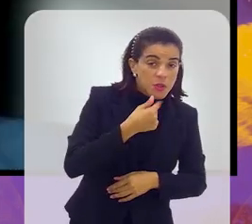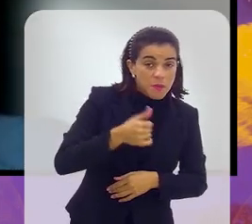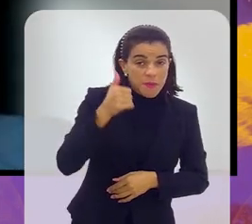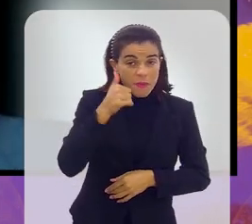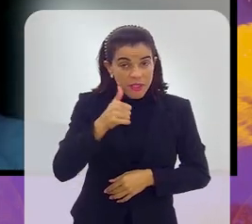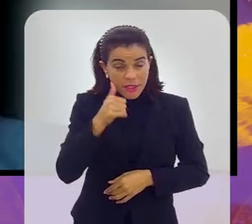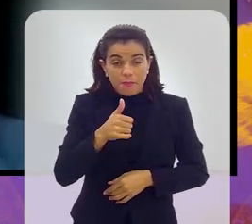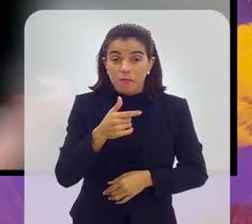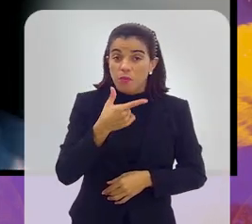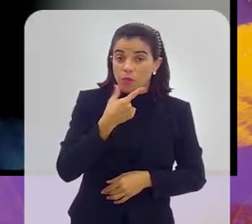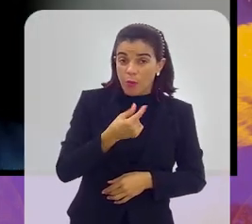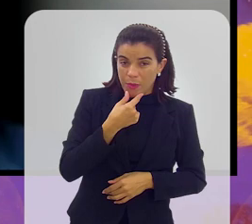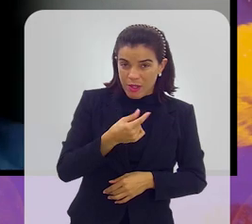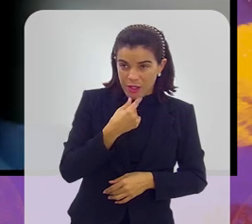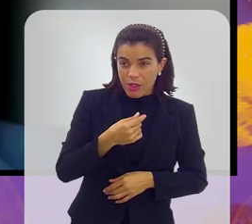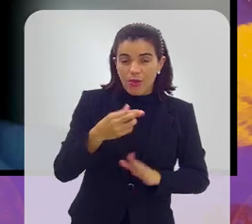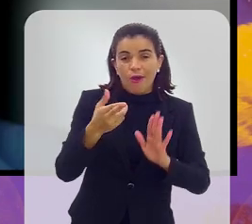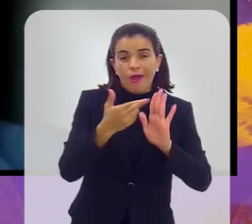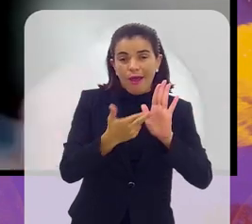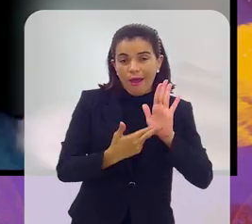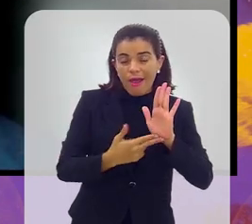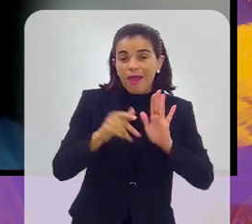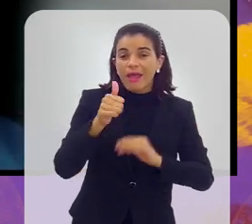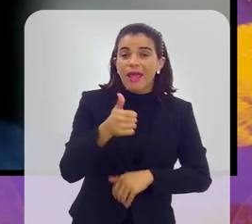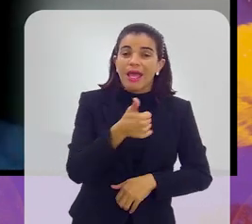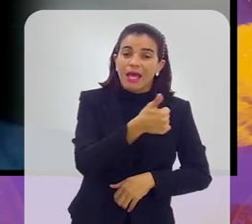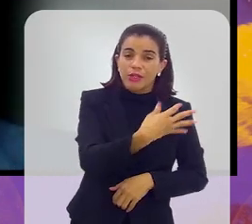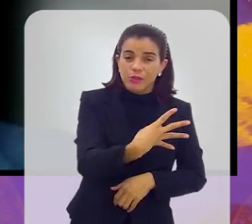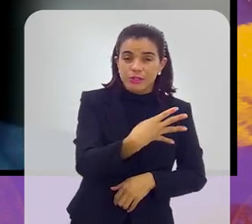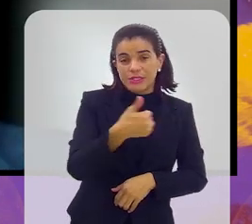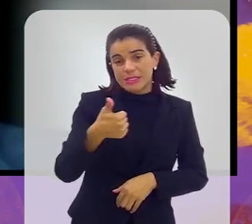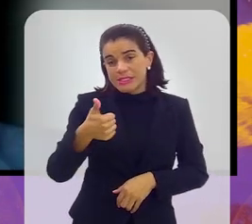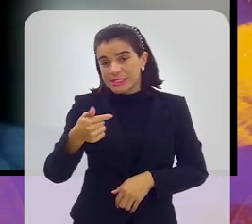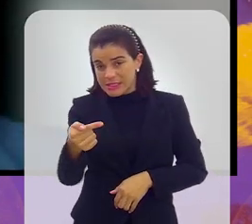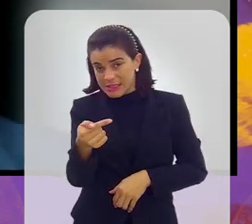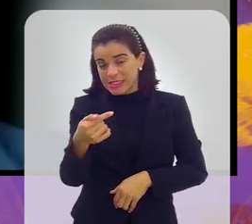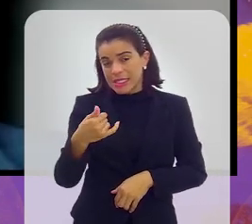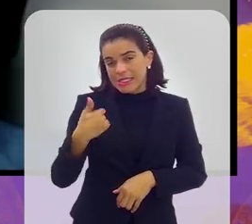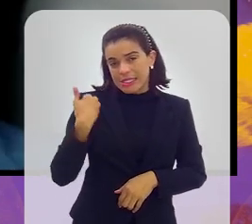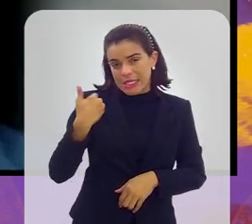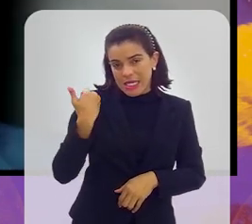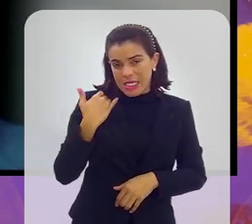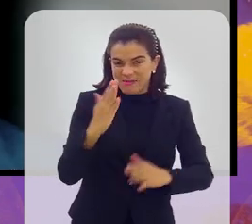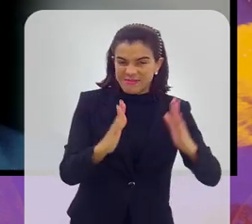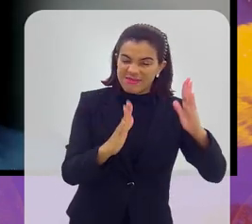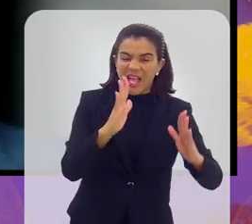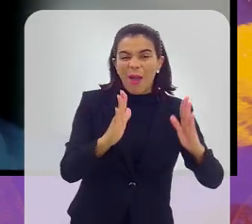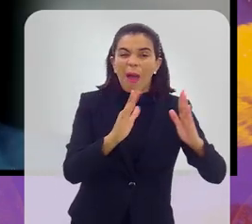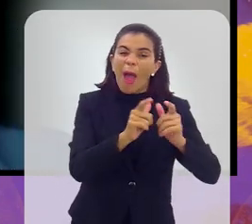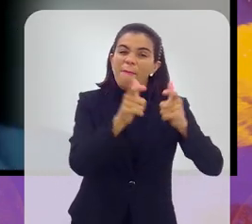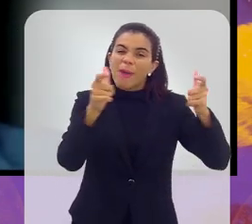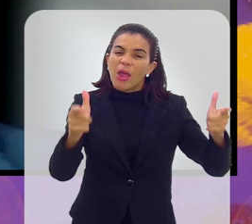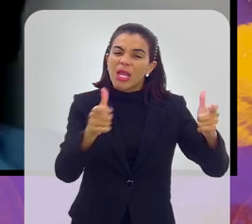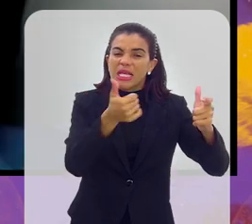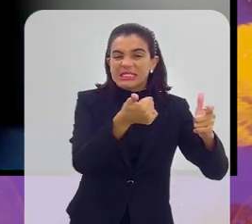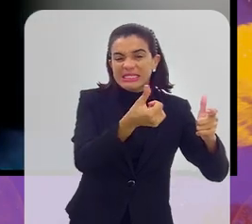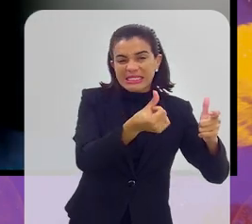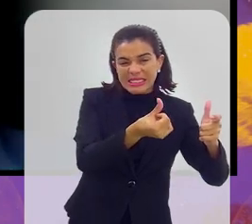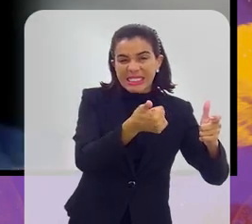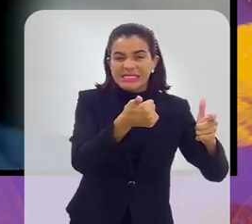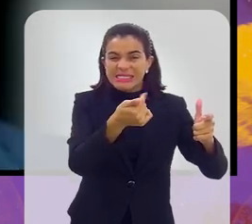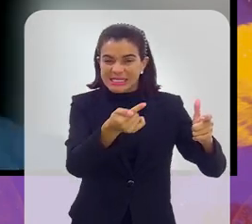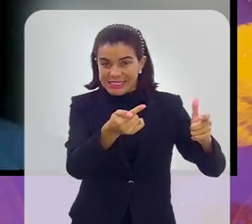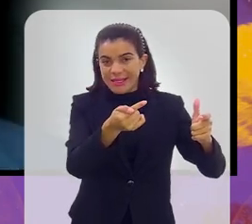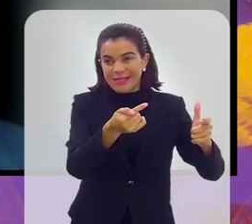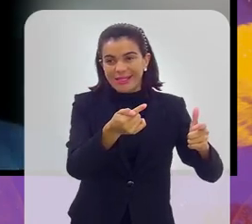meninos quanto para os meninos. Para os meninos, a gente coloca uma idade entre 14 e 17 anos. Claro, a maioria fica entre os 16 e 17. E